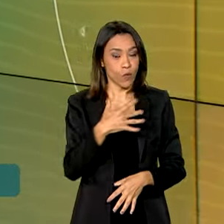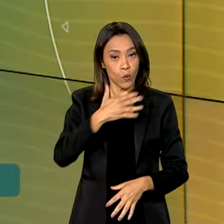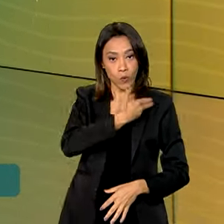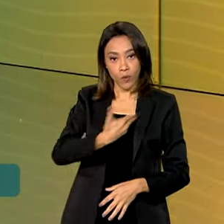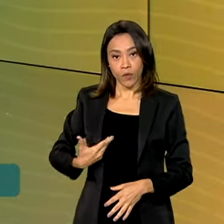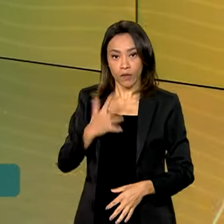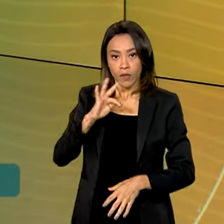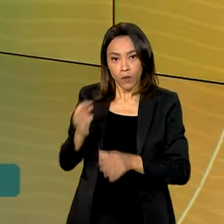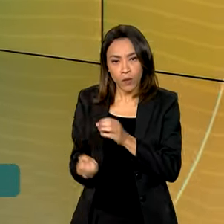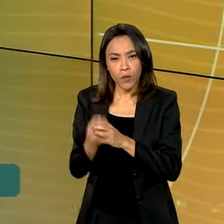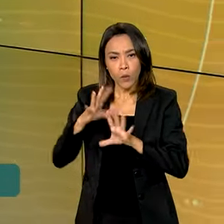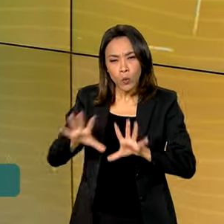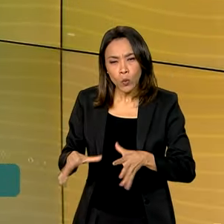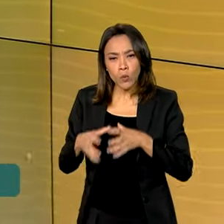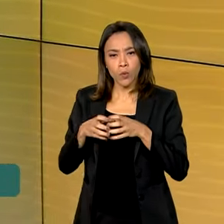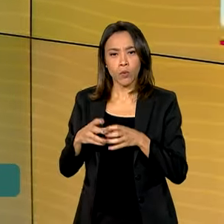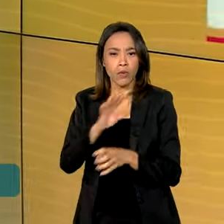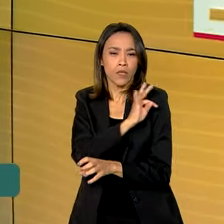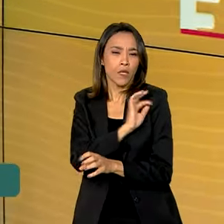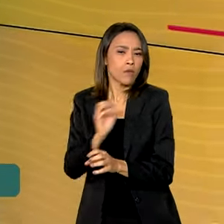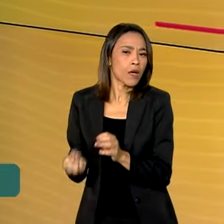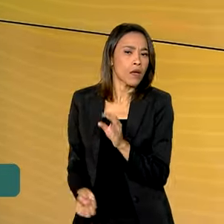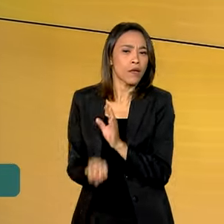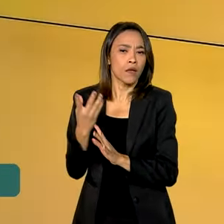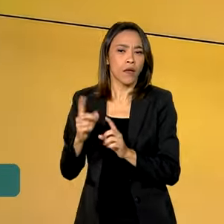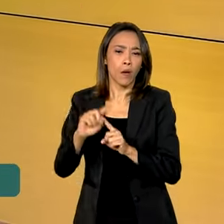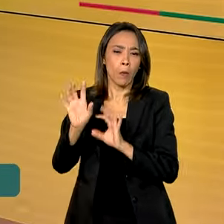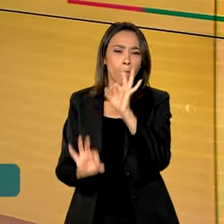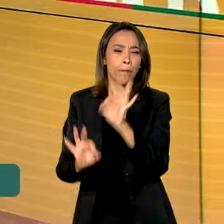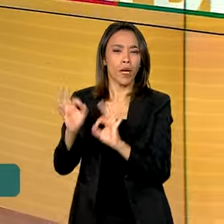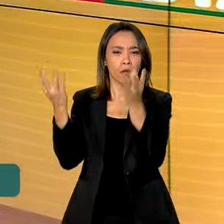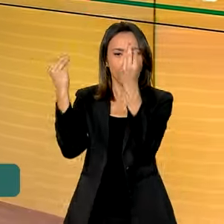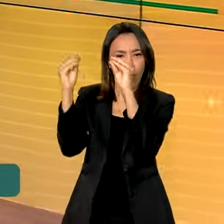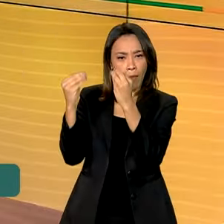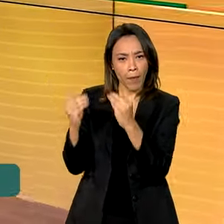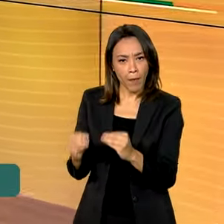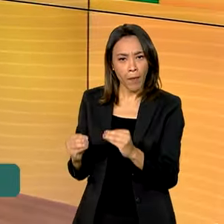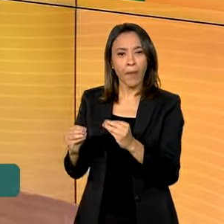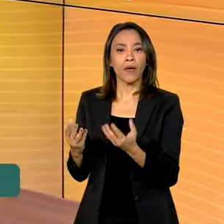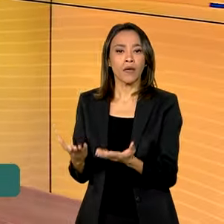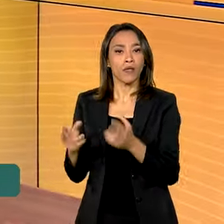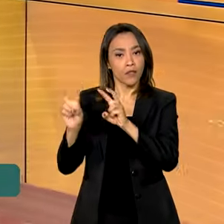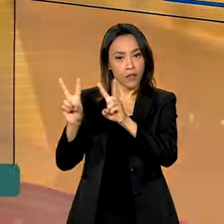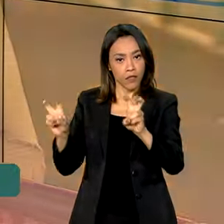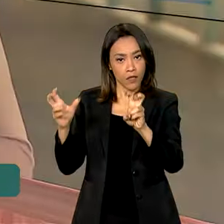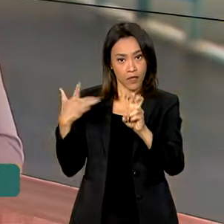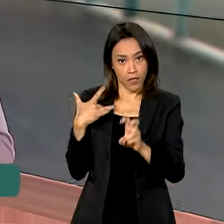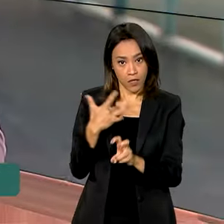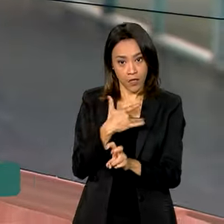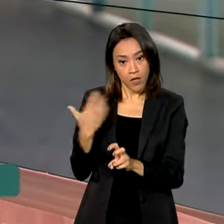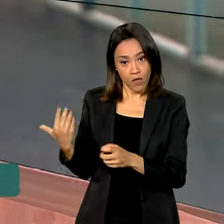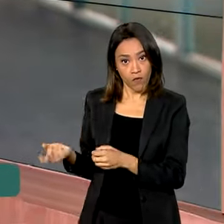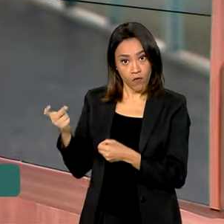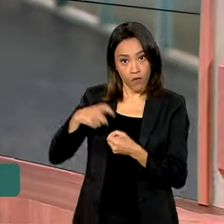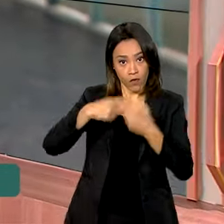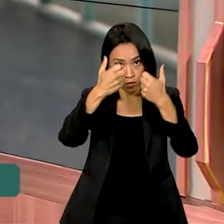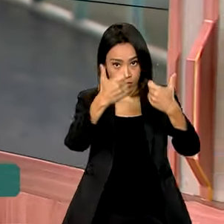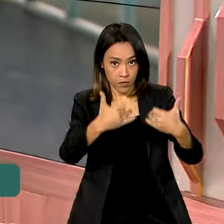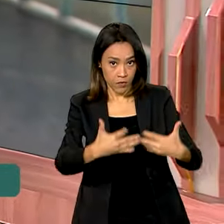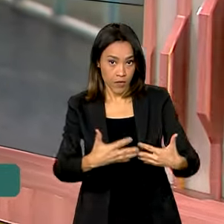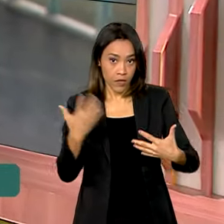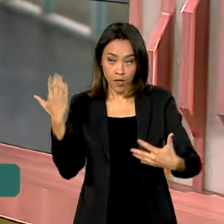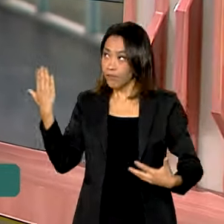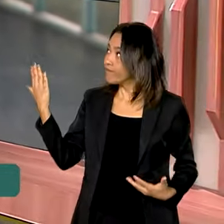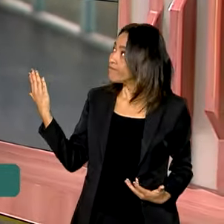técnico para elaborar o Plano de Ação Nacional Uma Só Saúde. Eu volto a conversar com o Márcia Fernandes, que está lá no